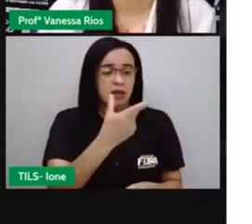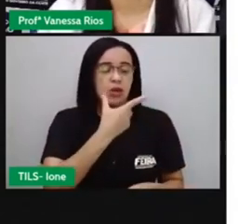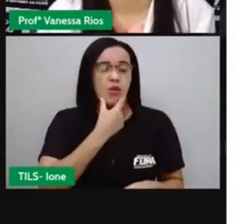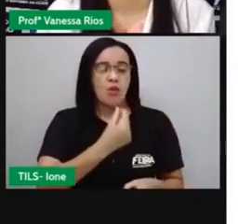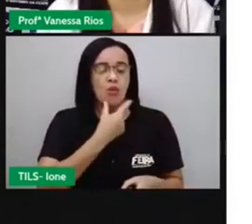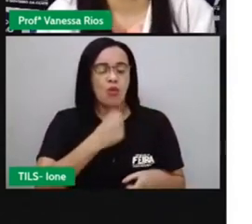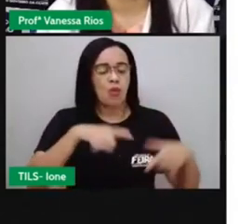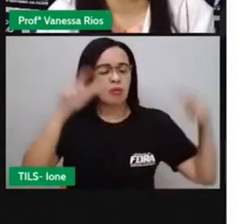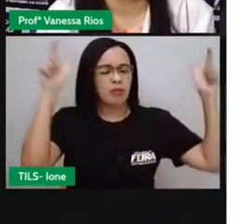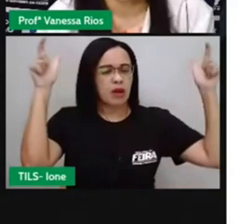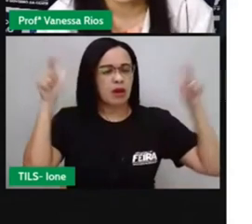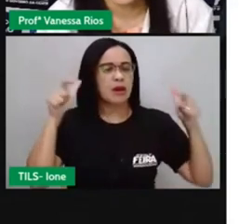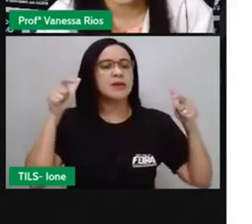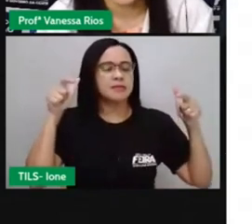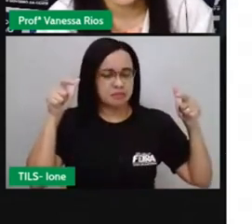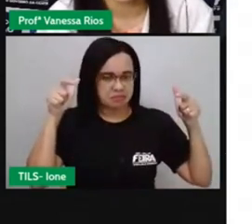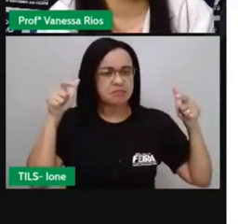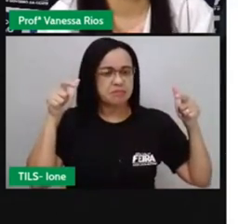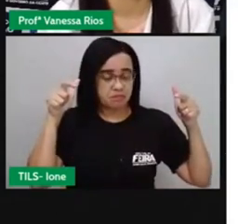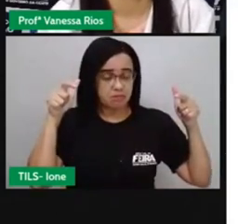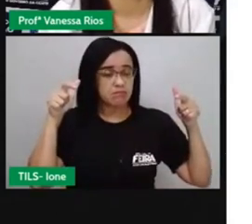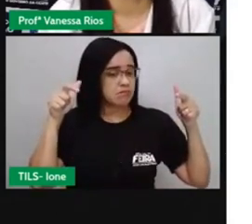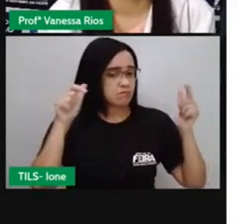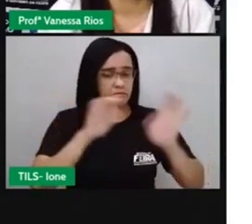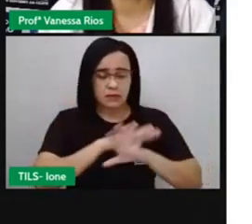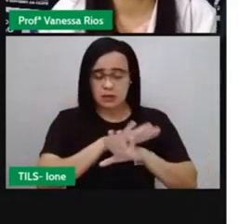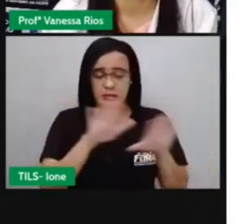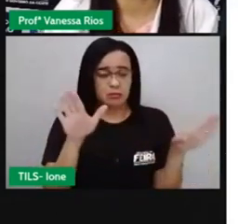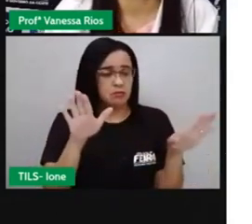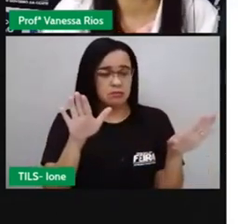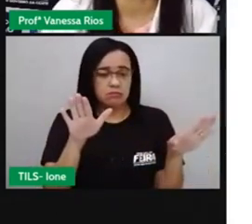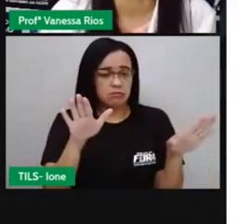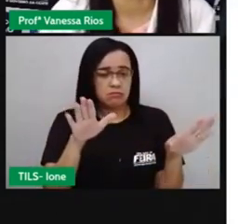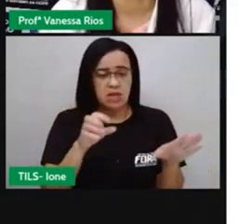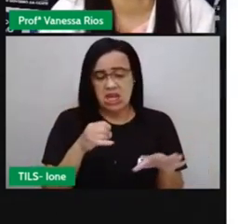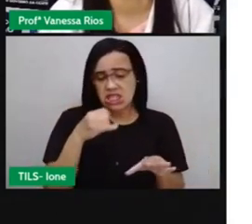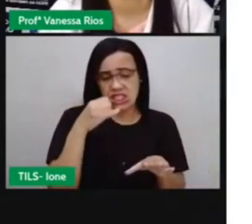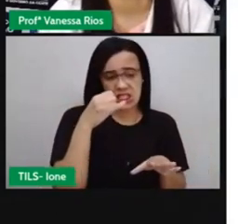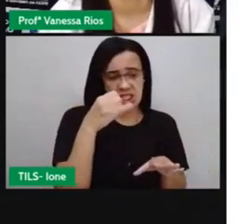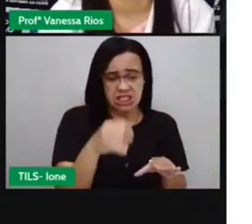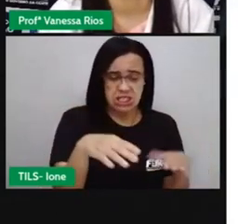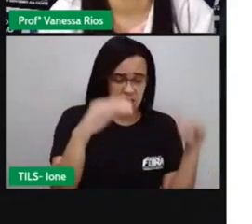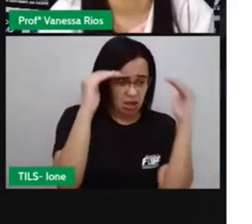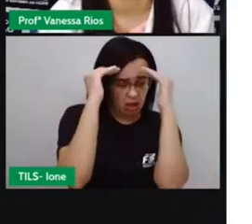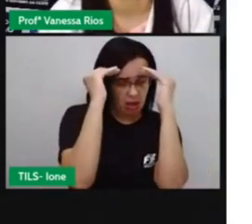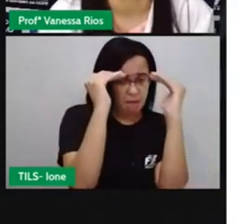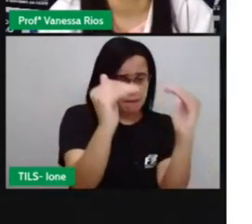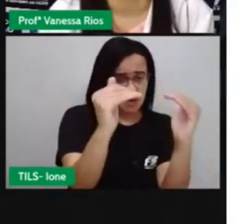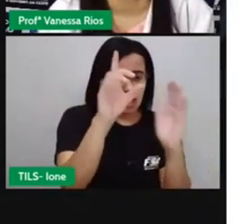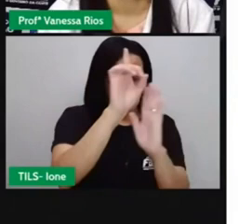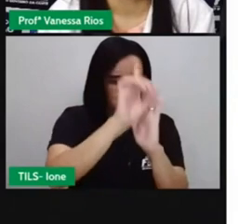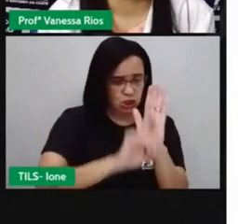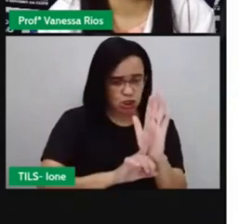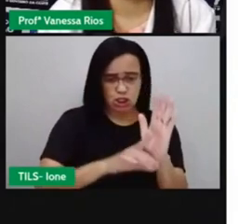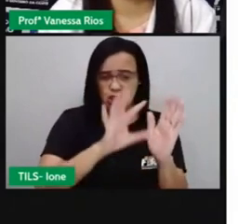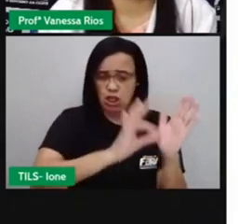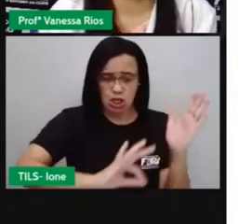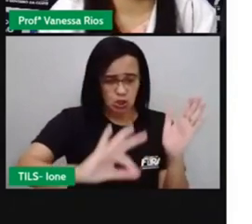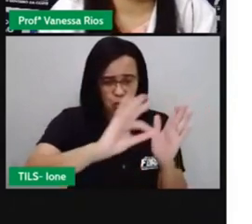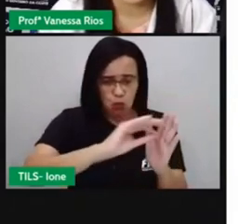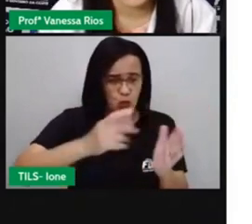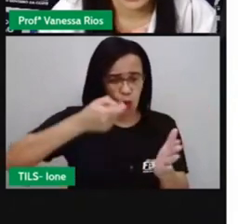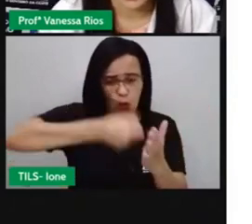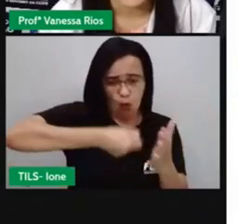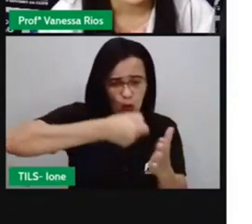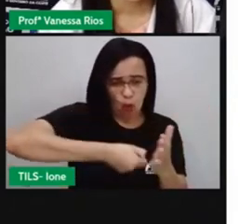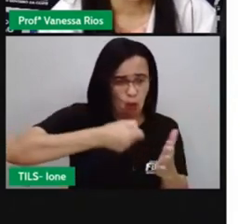cumprindo, né, todos os seus deveres e se está respeitando todos os direitos estabelecidos. Ele é o